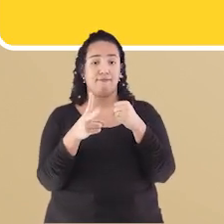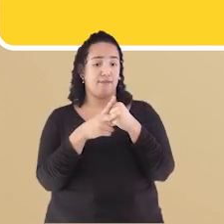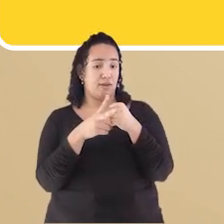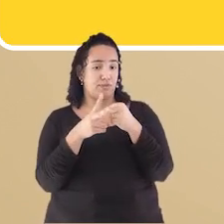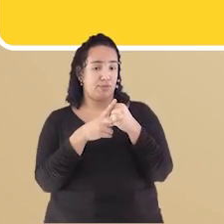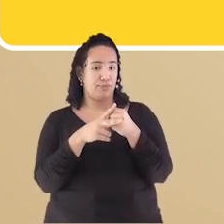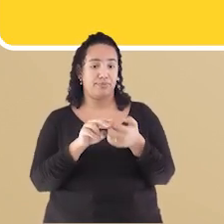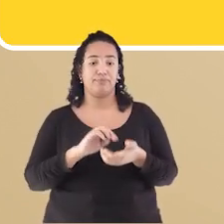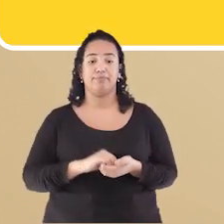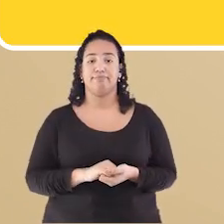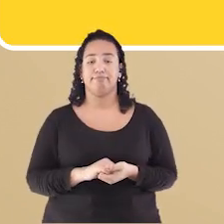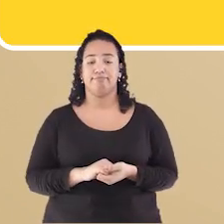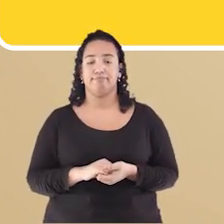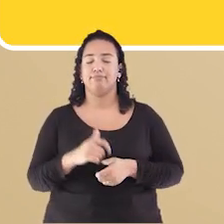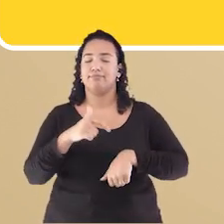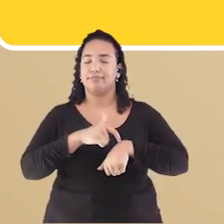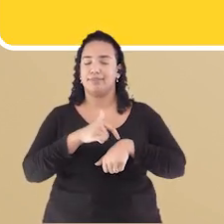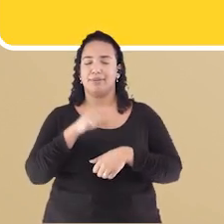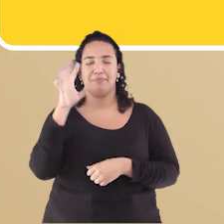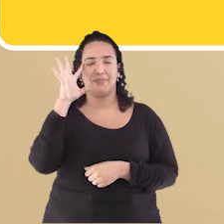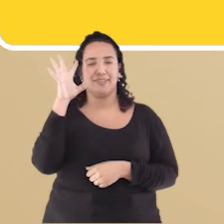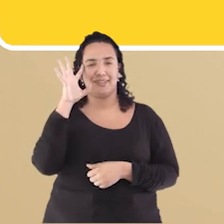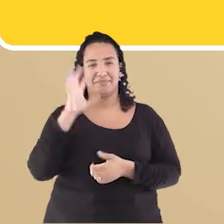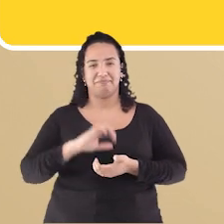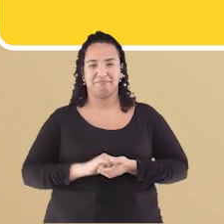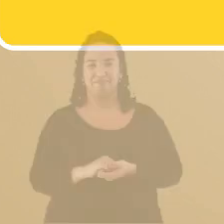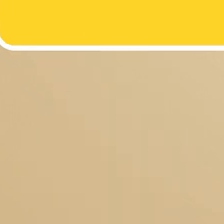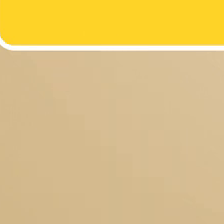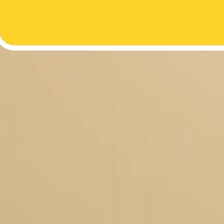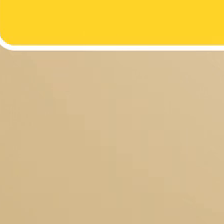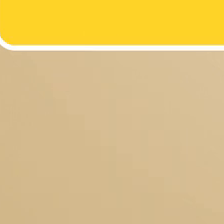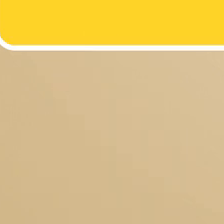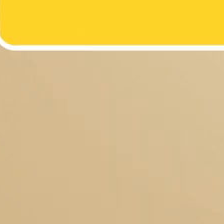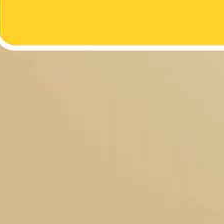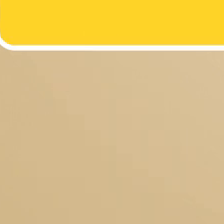Letra B Verbo Tempo para pensar